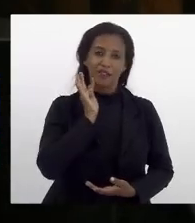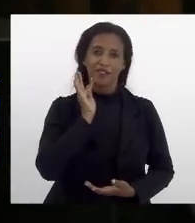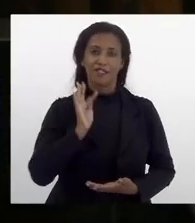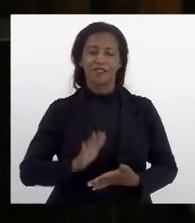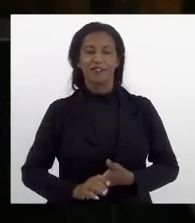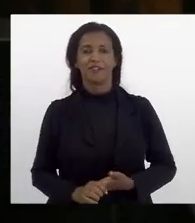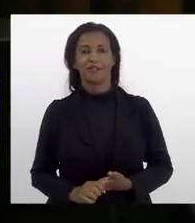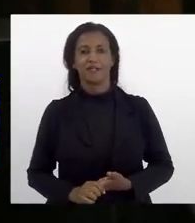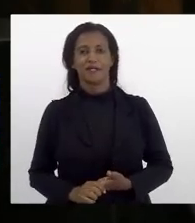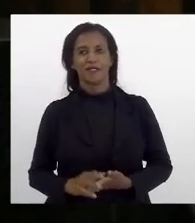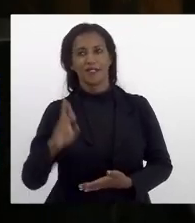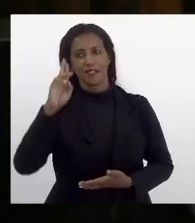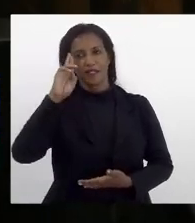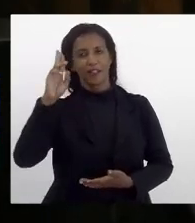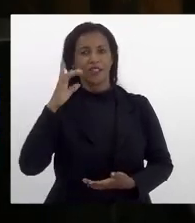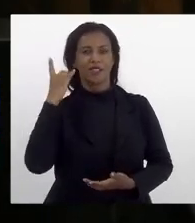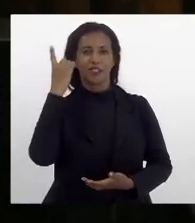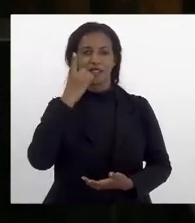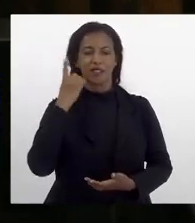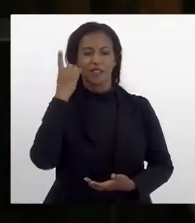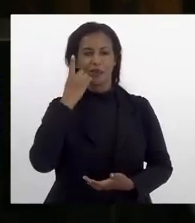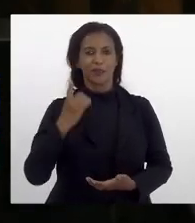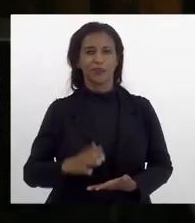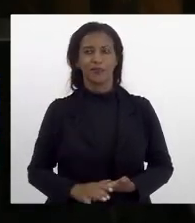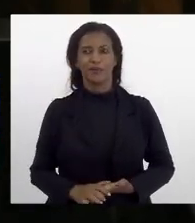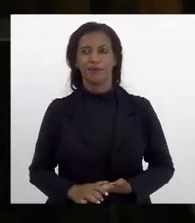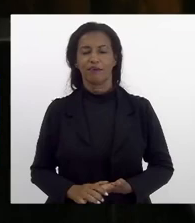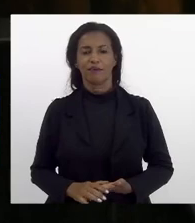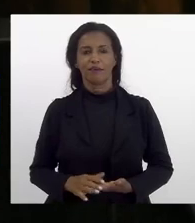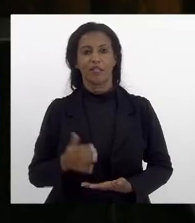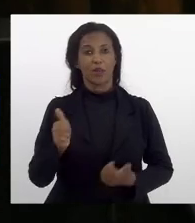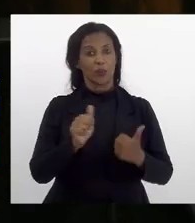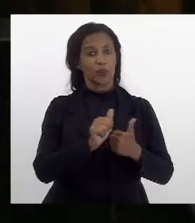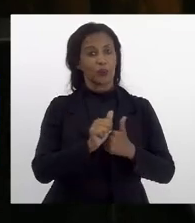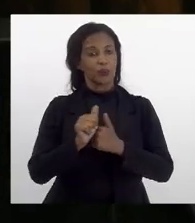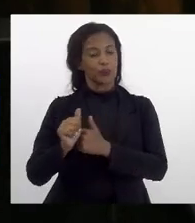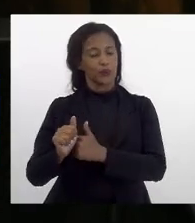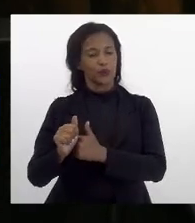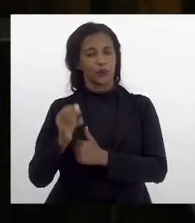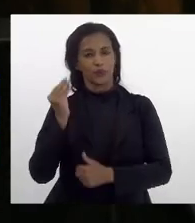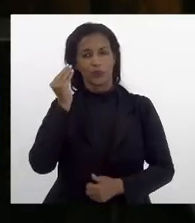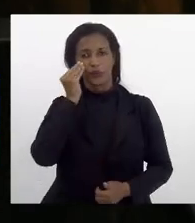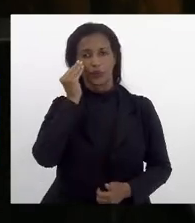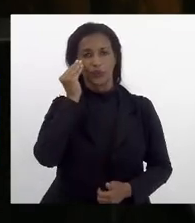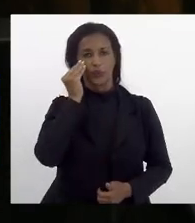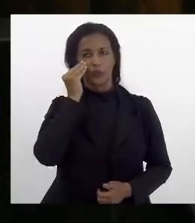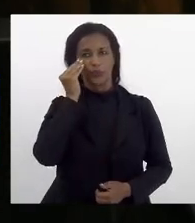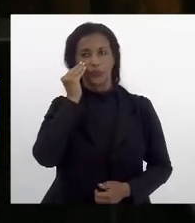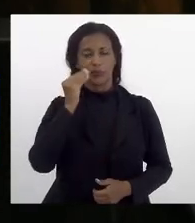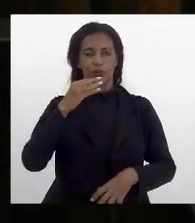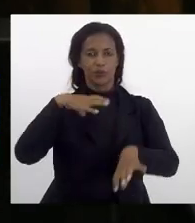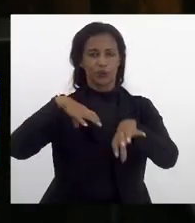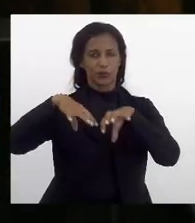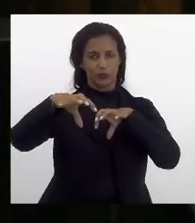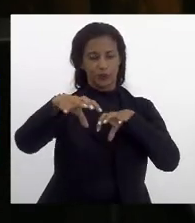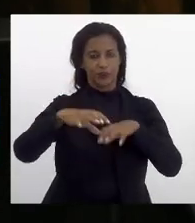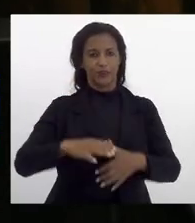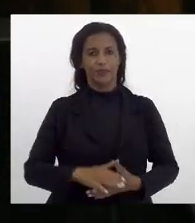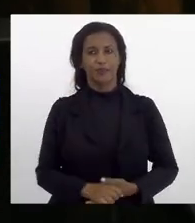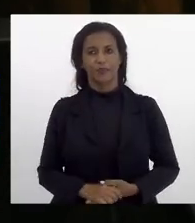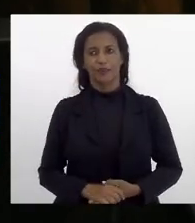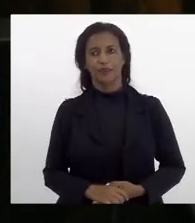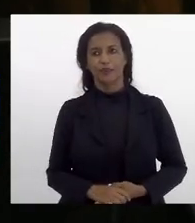senhoras e senhores deputados que nos acompanham de forma remota